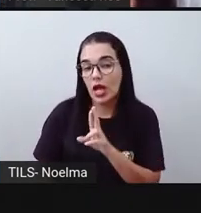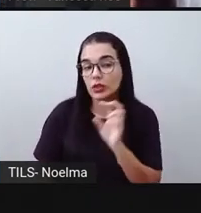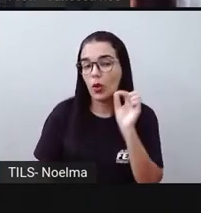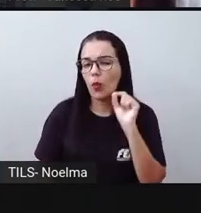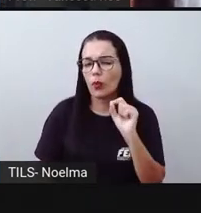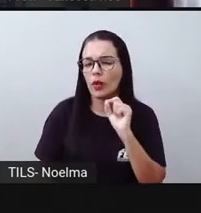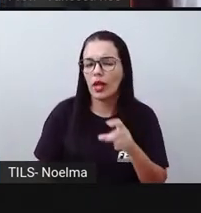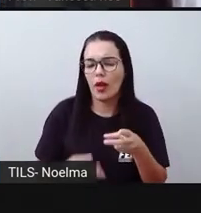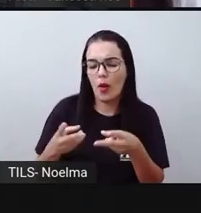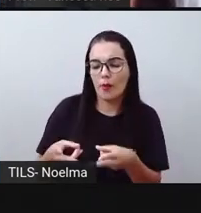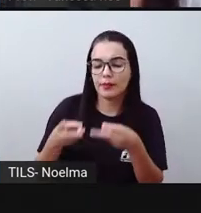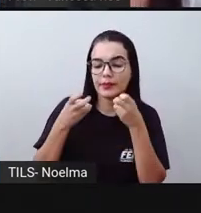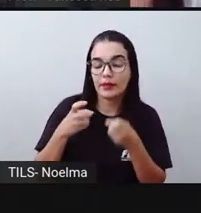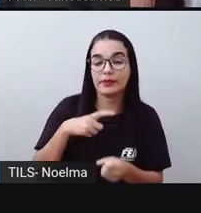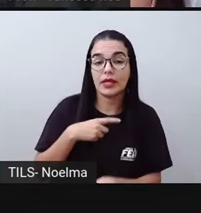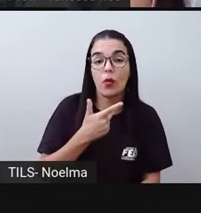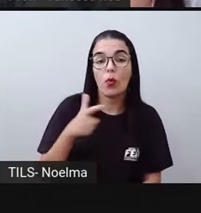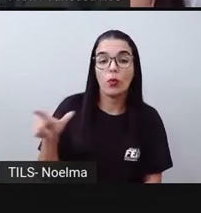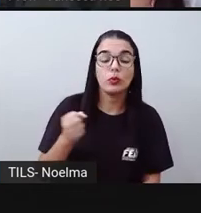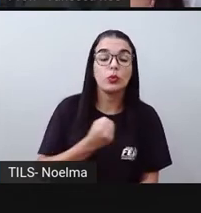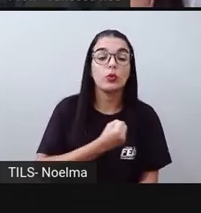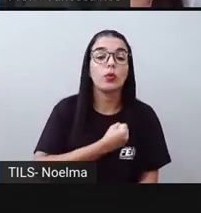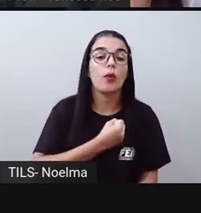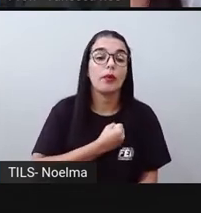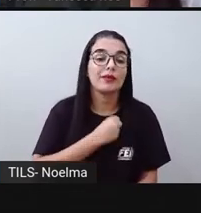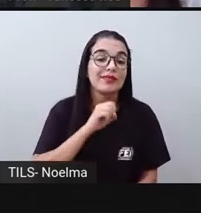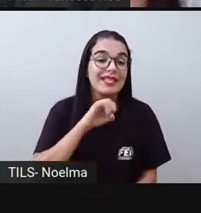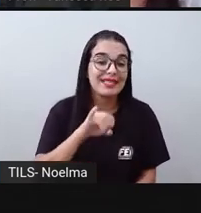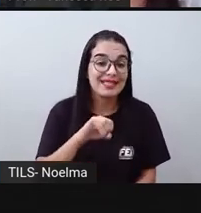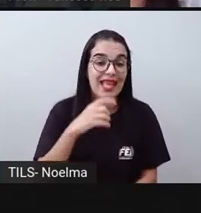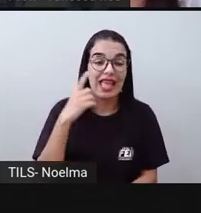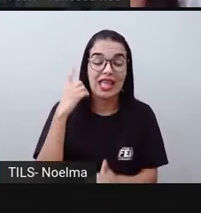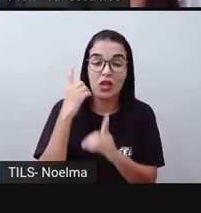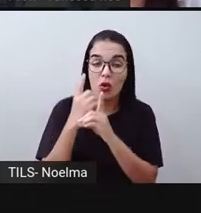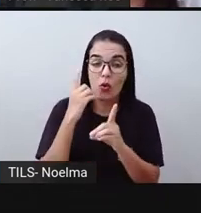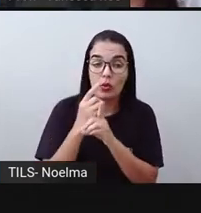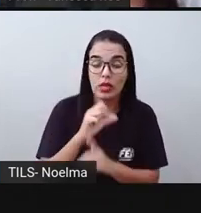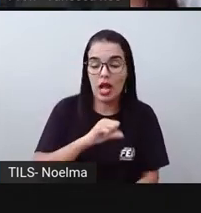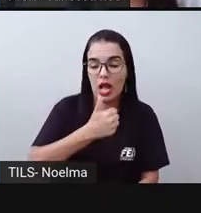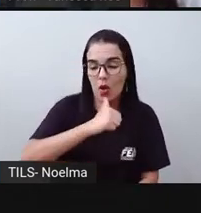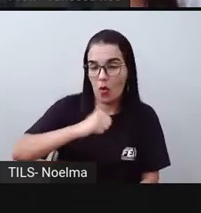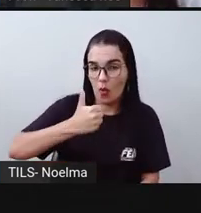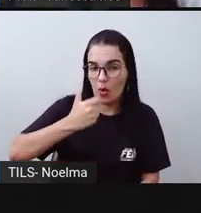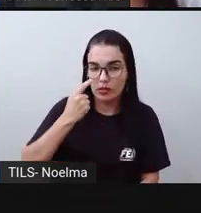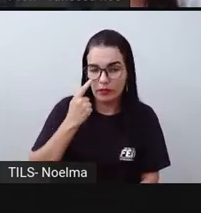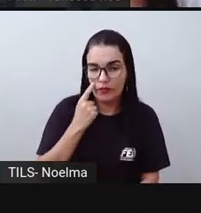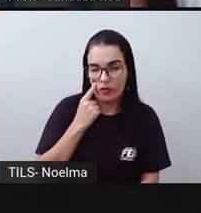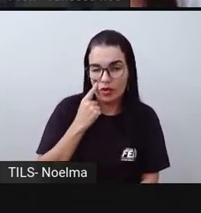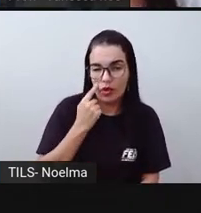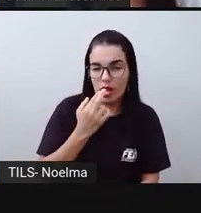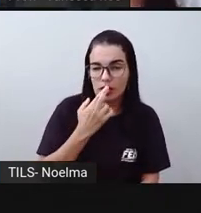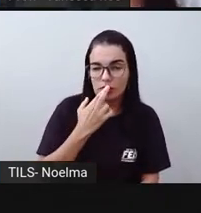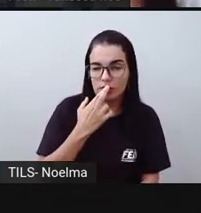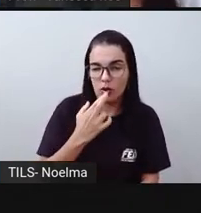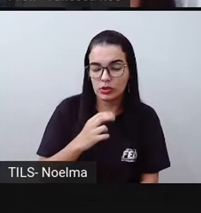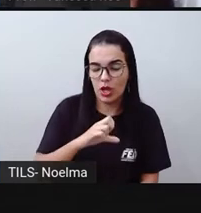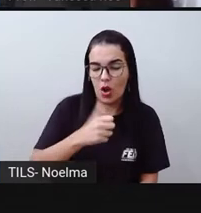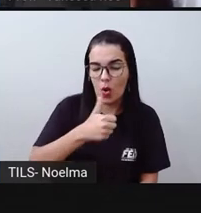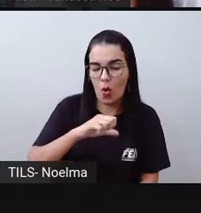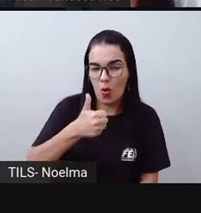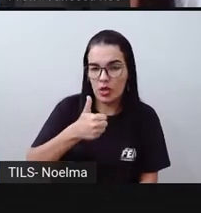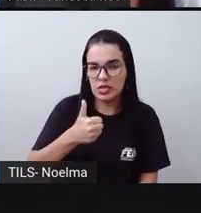gente observa a aparição de um outro número. Quando a gente identifica aqui o 11 como resultado, não é? 11